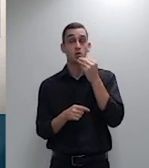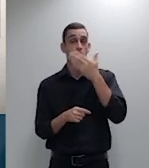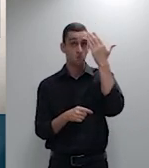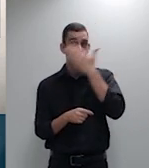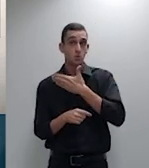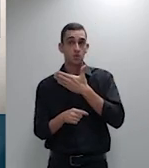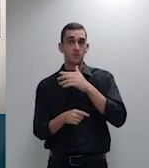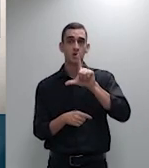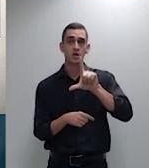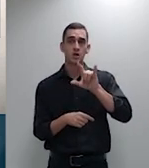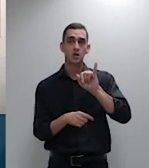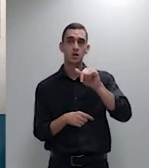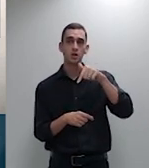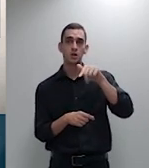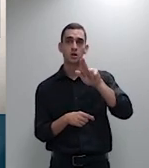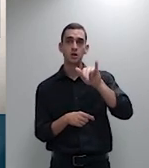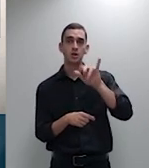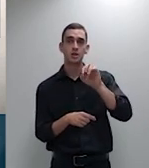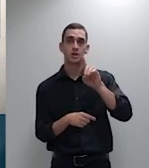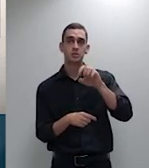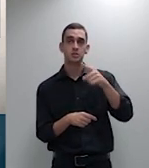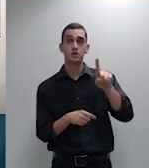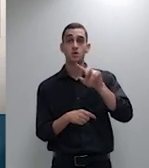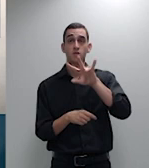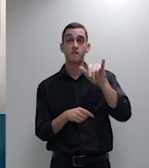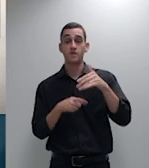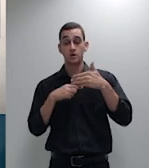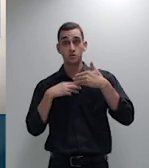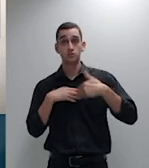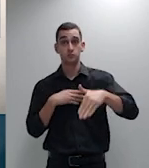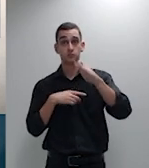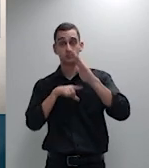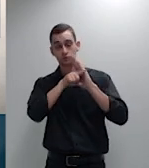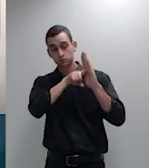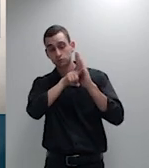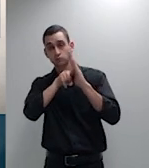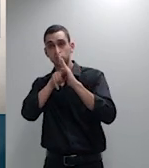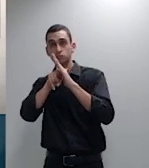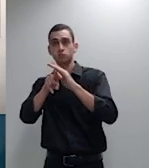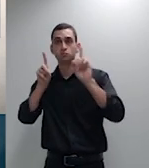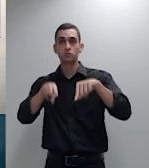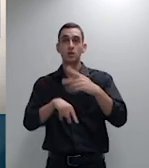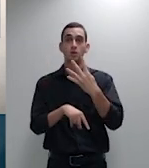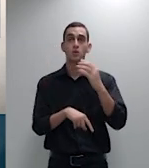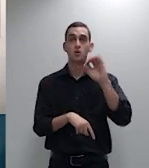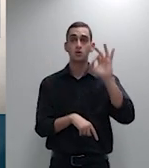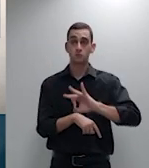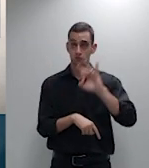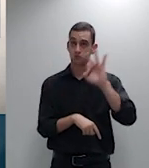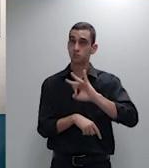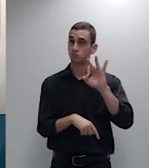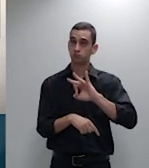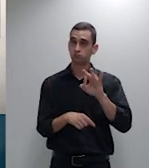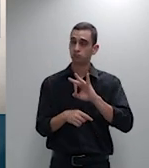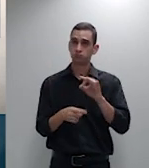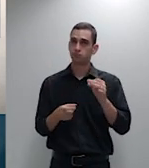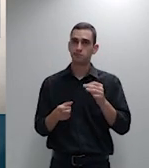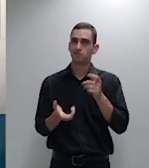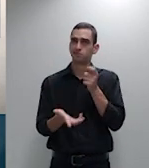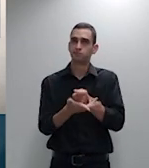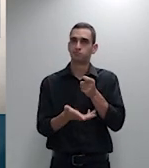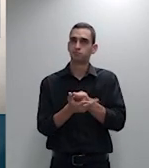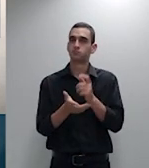prova pericial que este percentual de 40% não é abusivo e é nesses termos que